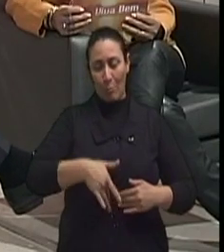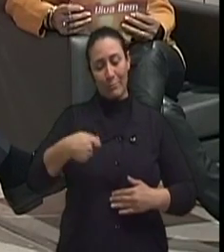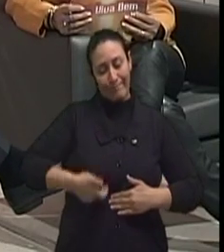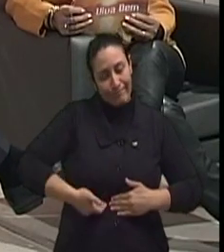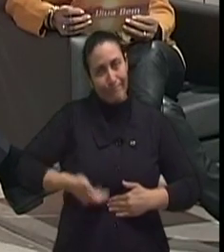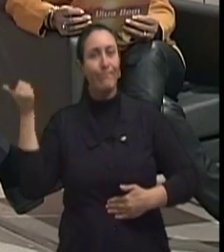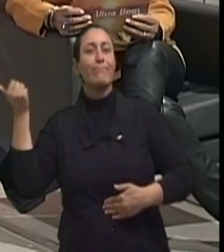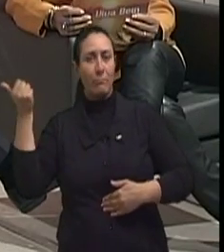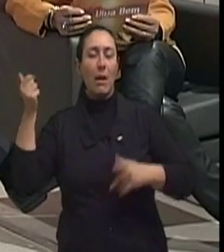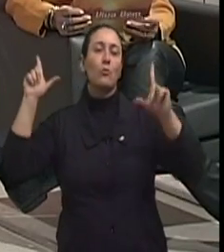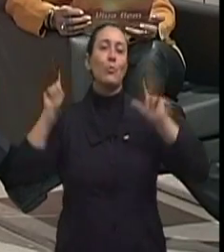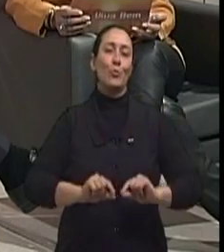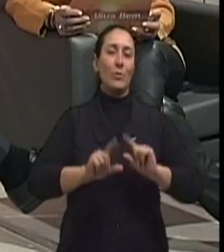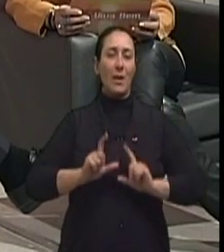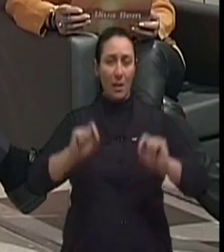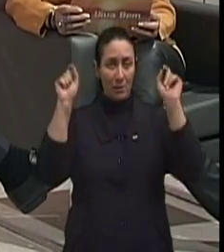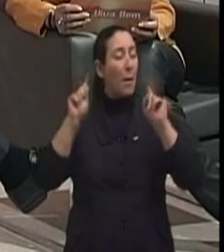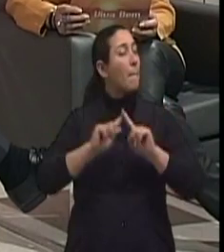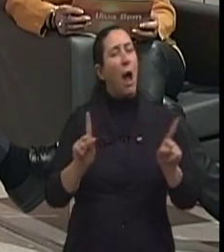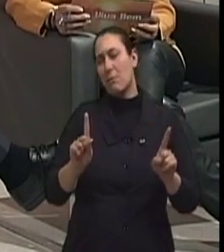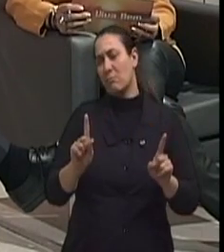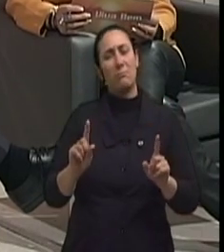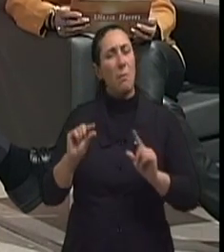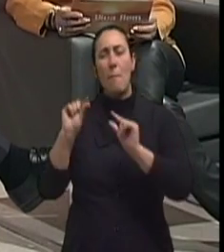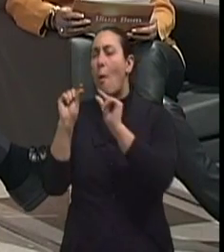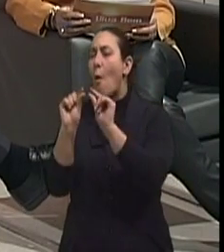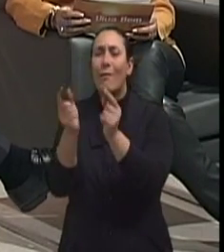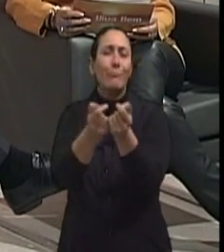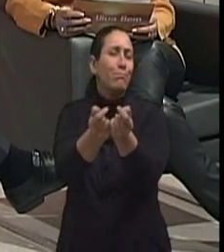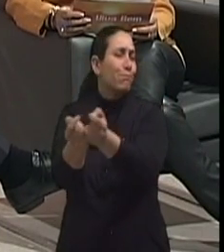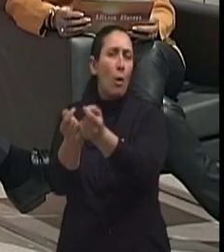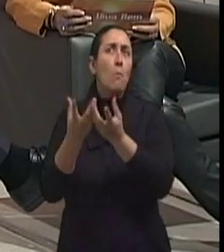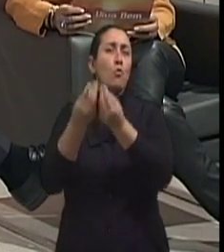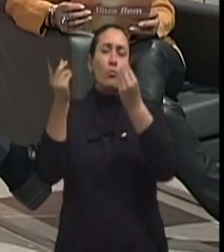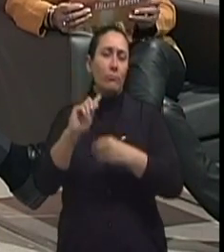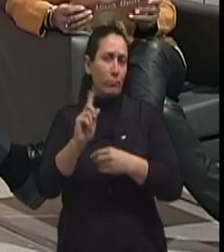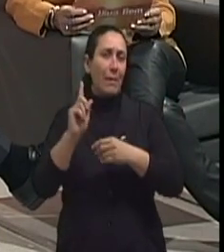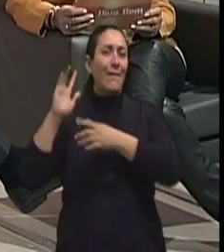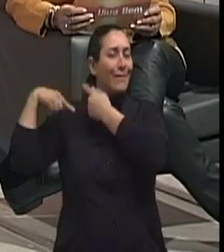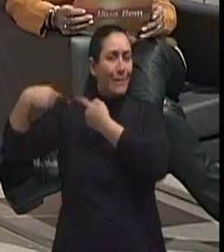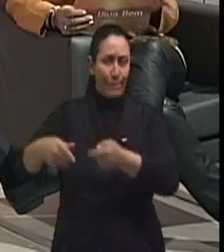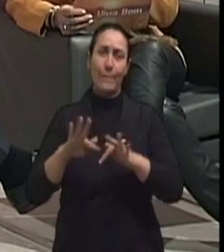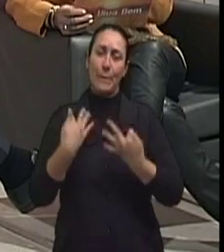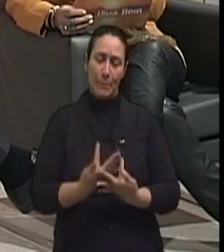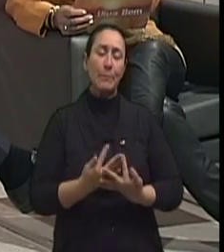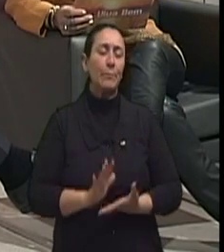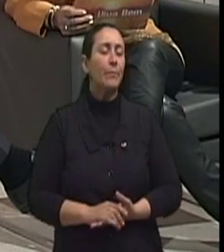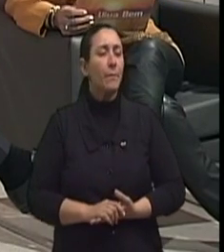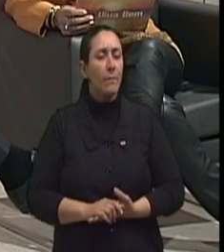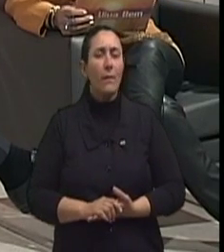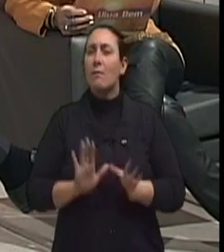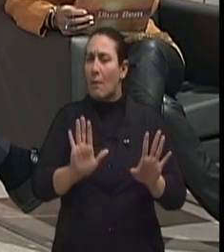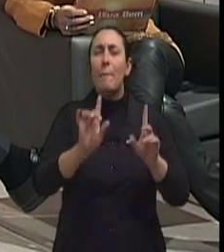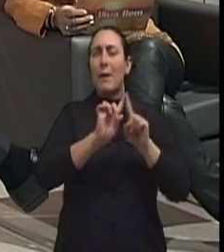são mais vulneráveis. Isso, mas isso é uma parcela muito pequena dos casos. Doutor, mas me diga o seguinte, e os sintomas? Afinal, o que